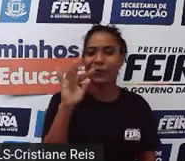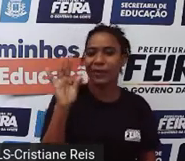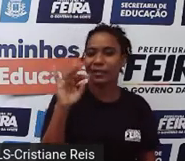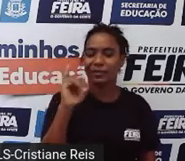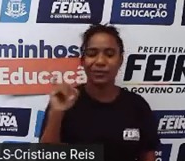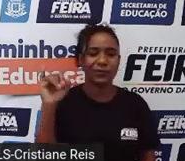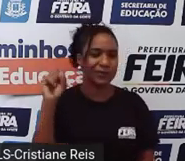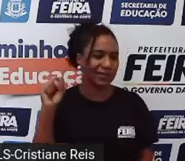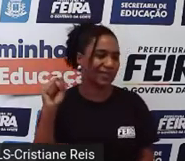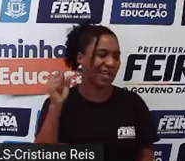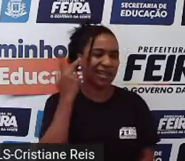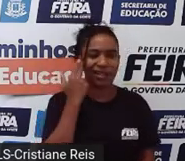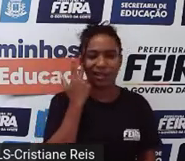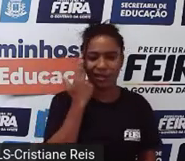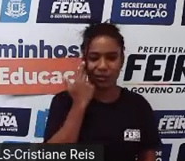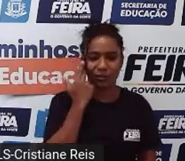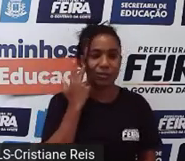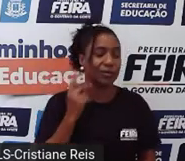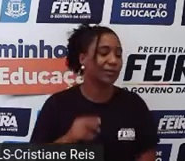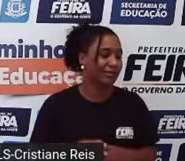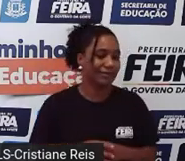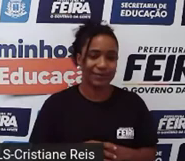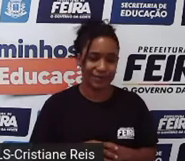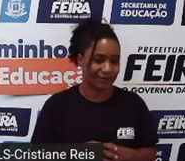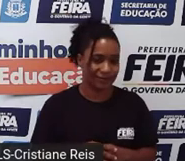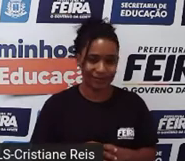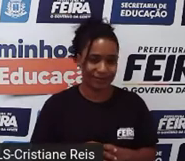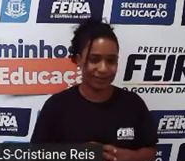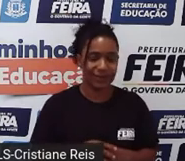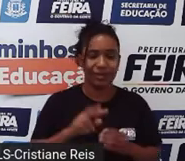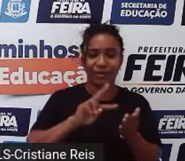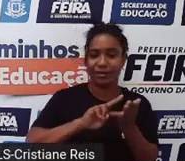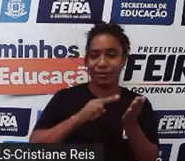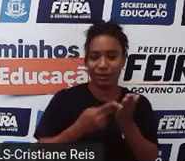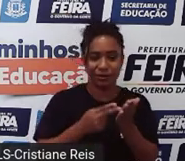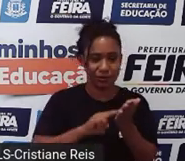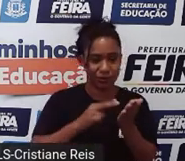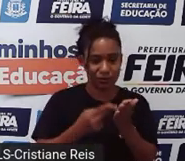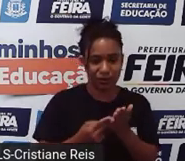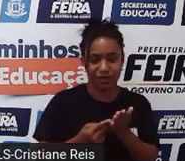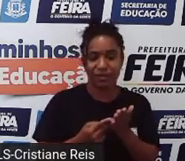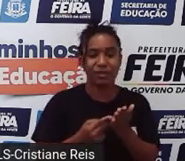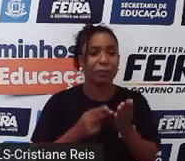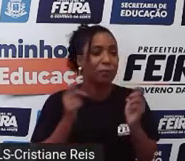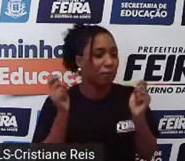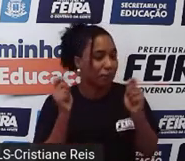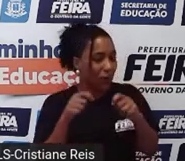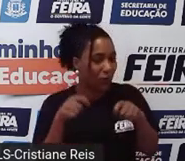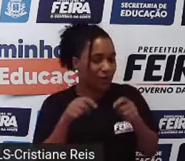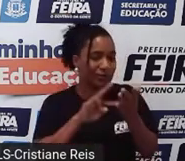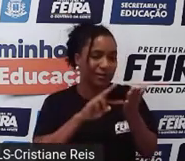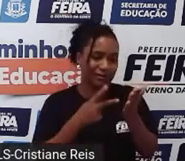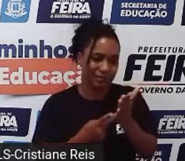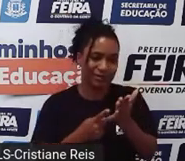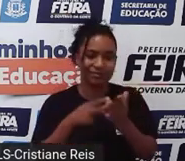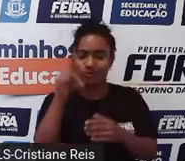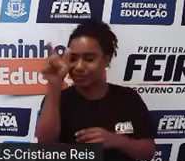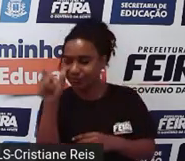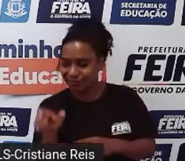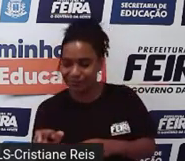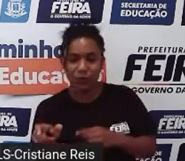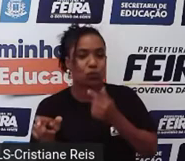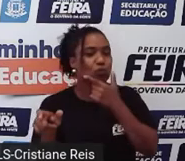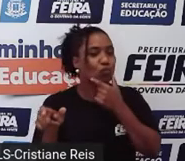O que isso significa? Que nem sempre a gente pode traduzir. Às vezes é possível você traduzir para os pronomes